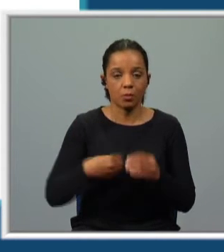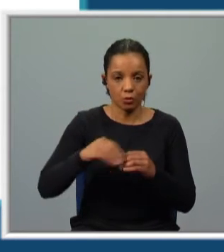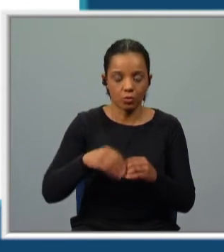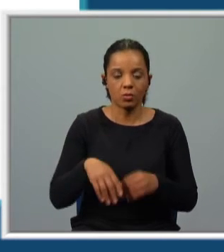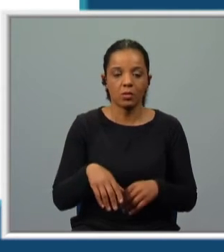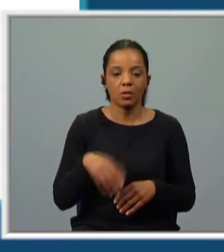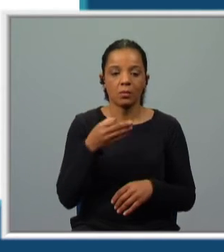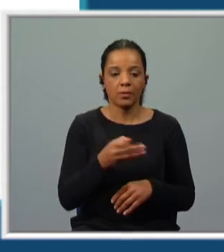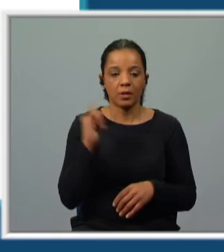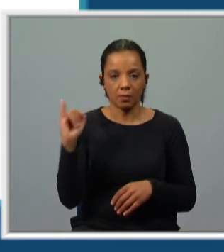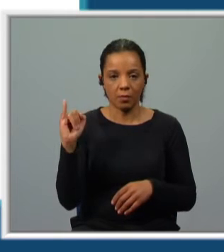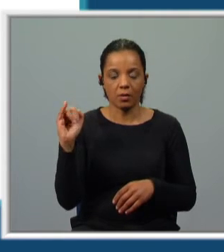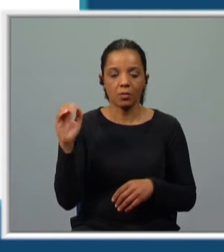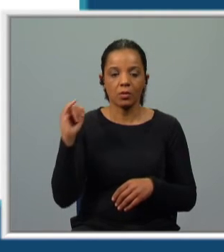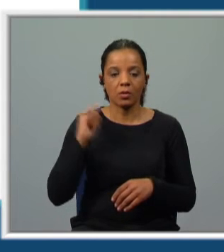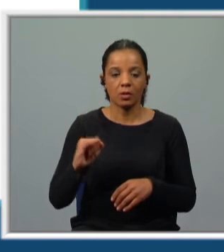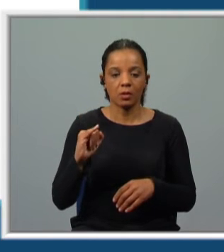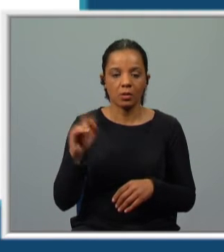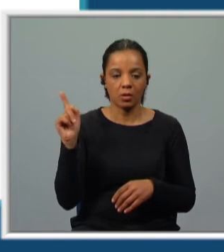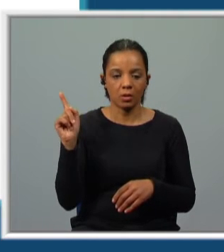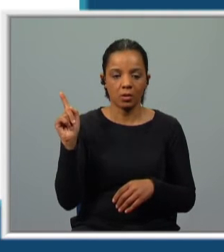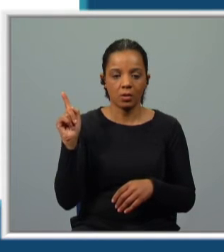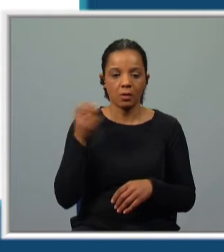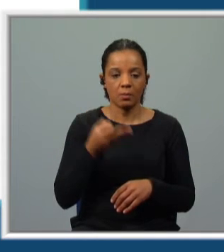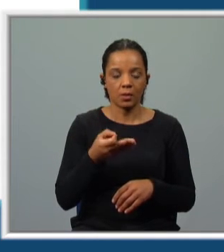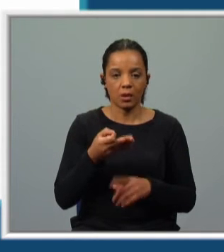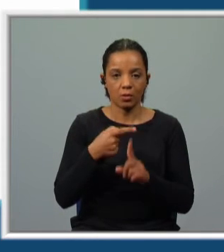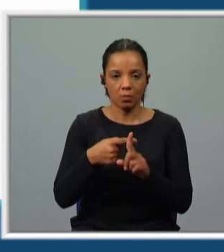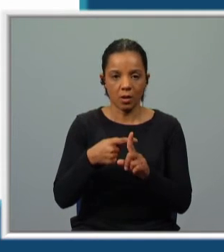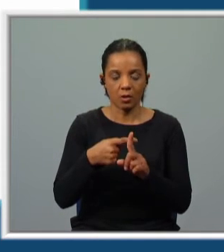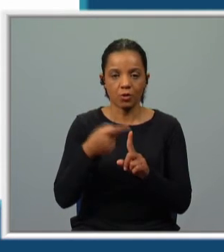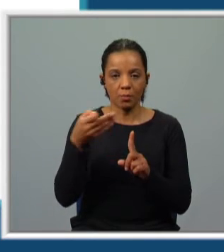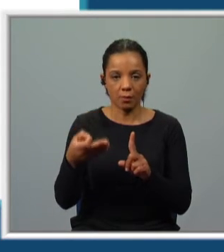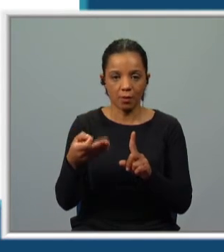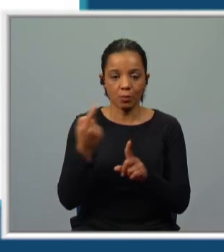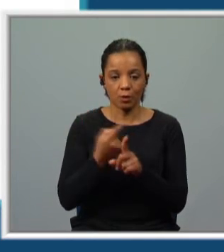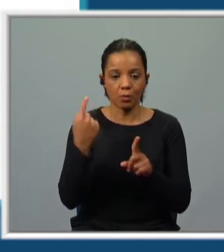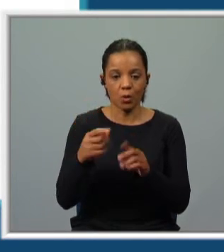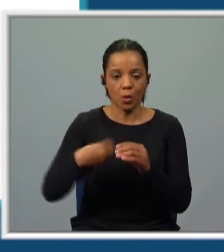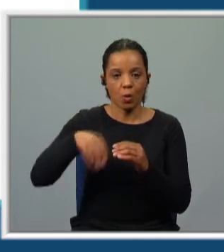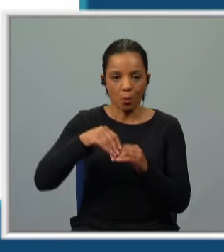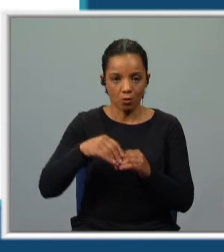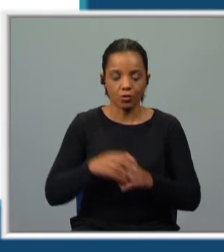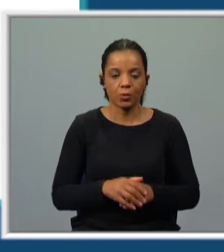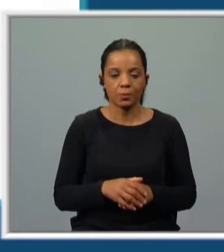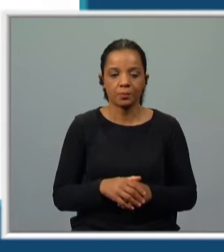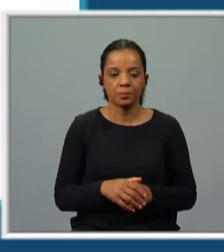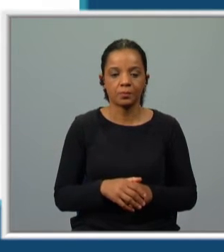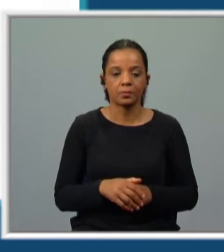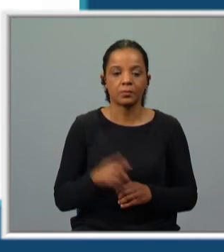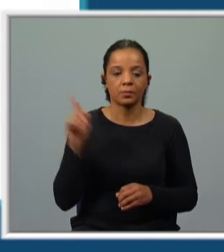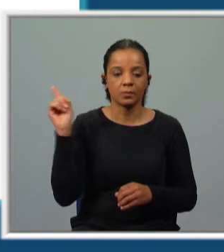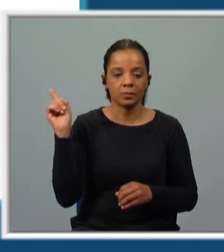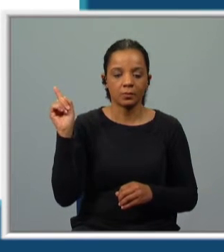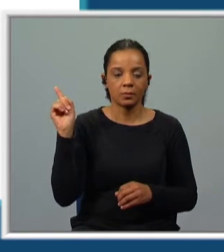Eu cantasse o pretérito imperfeito, eu tivesse cantado, pretérito mais que perfeito, que só existe na forma composta. E eu cantar e